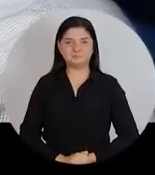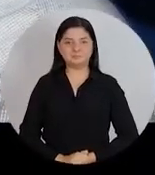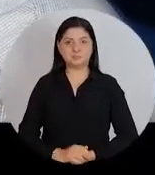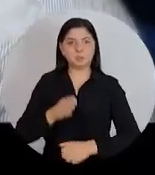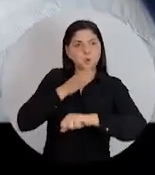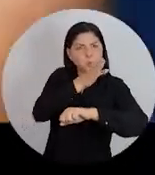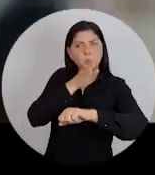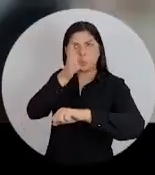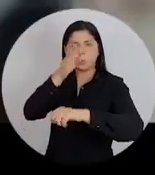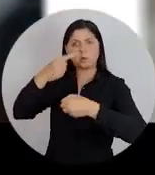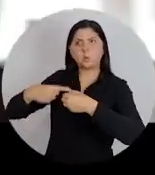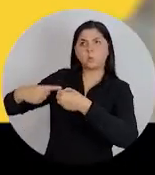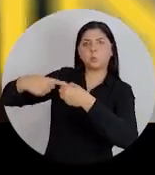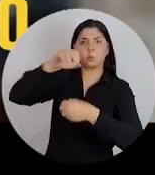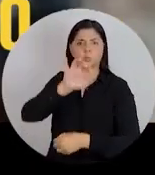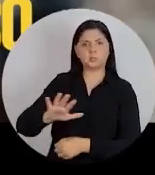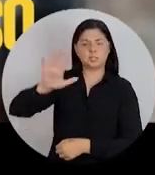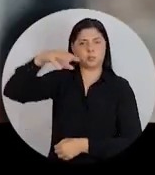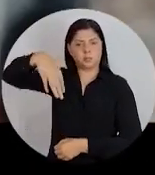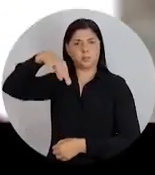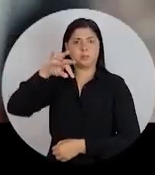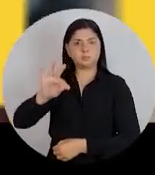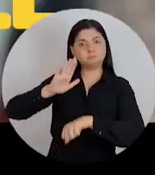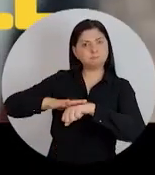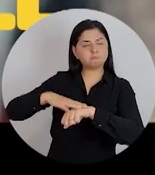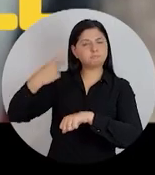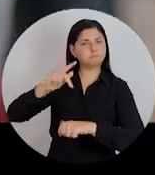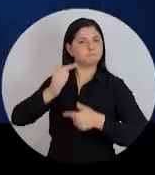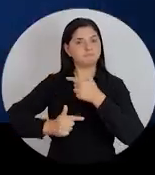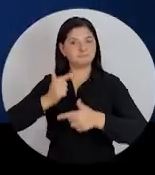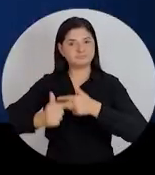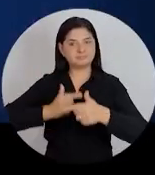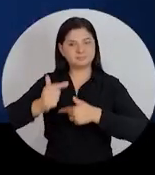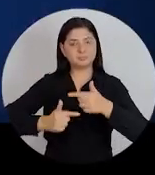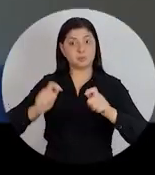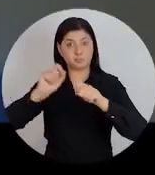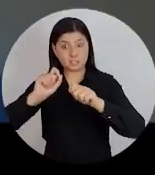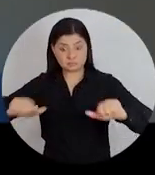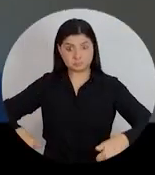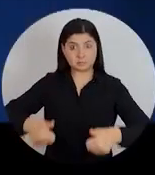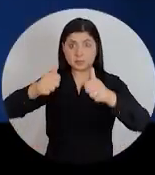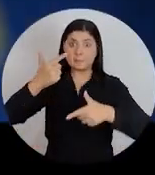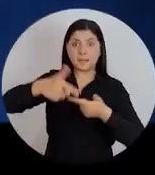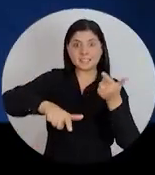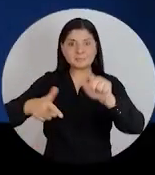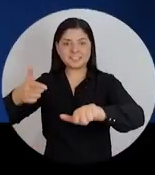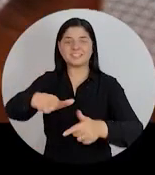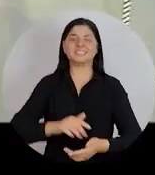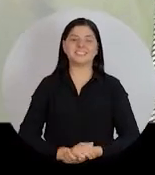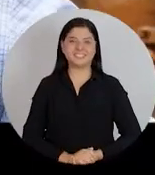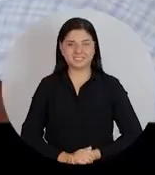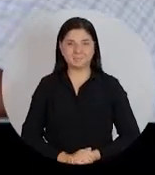Ele andou os quatro fãs desse nosso estado no Mato Grosso, tem coisa feita por ele. Ele fez e vai fazer mais, vai fazer